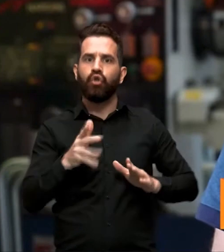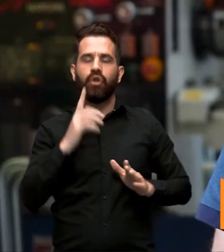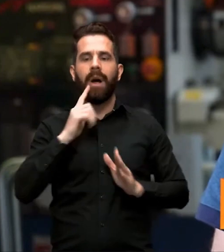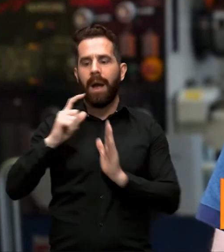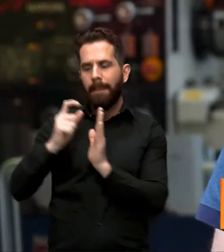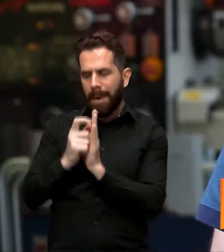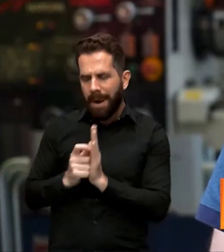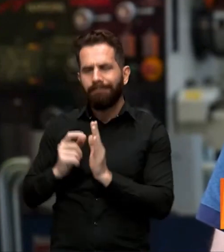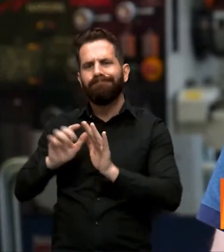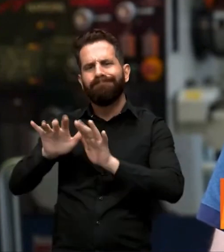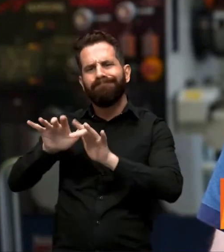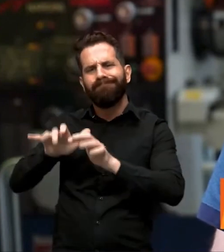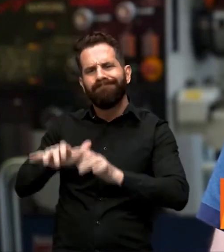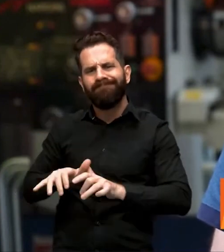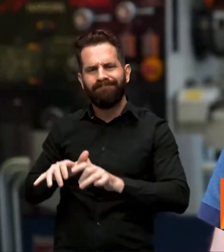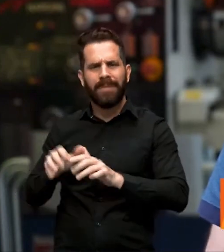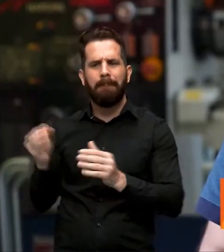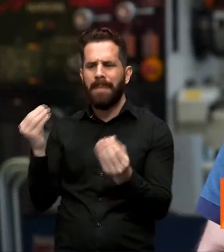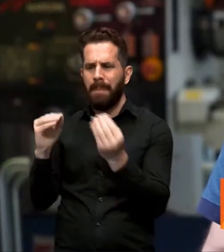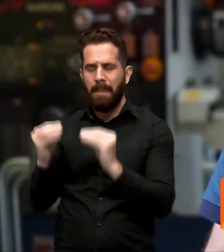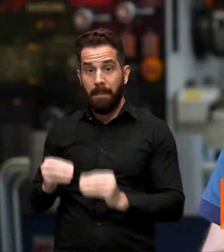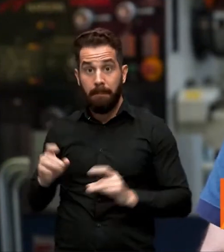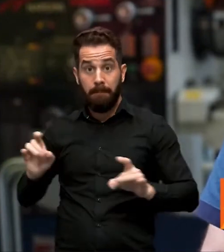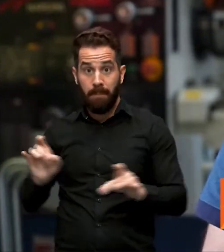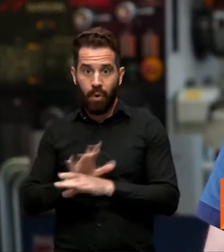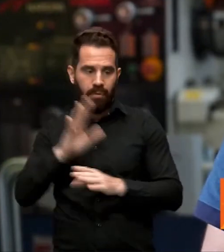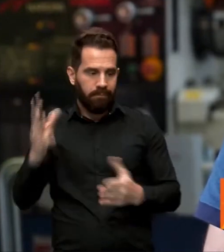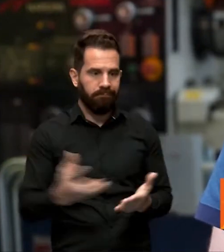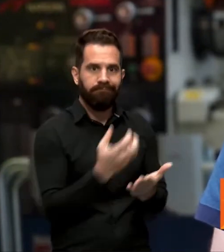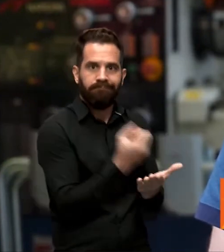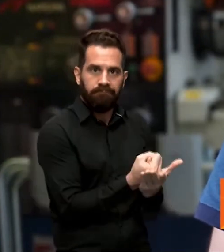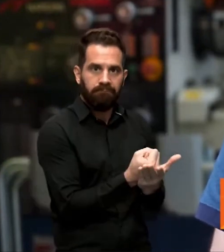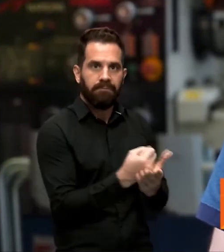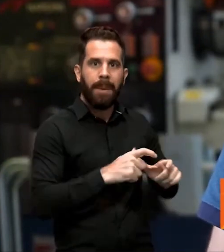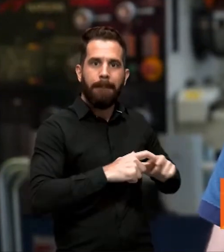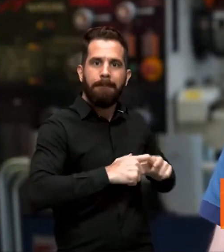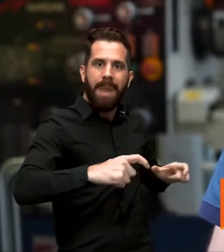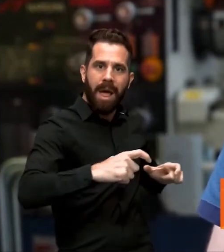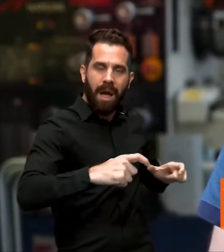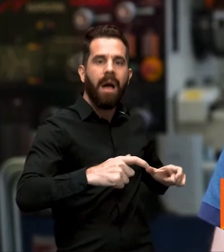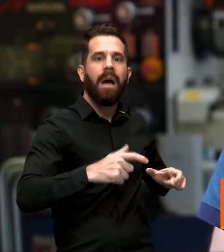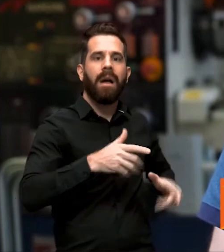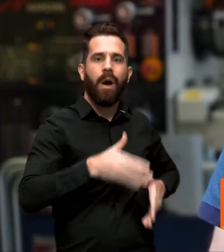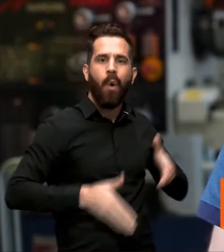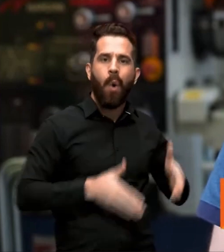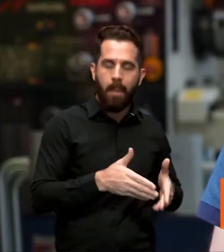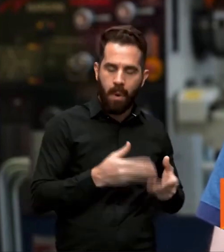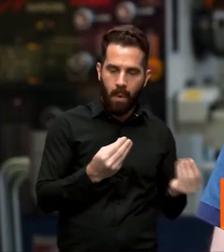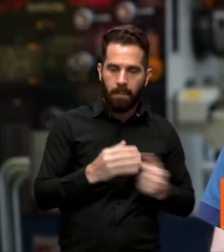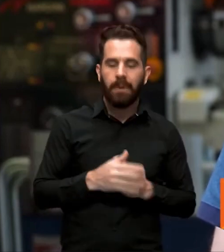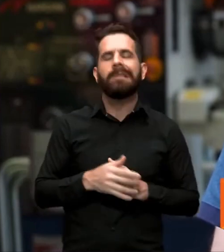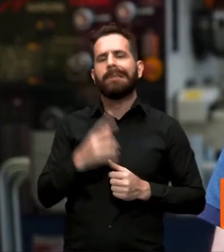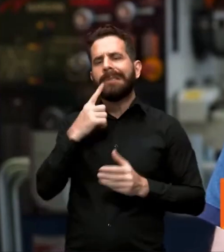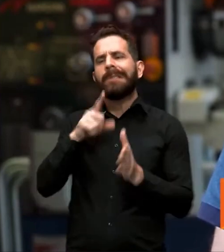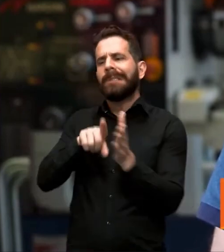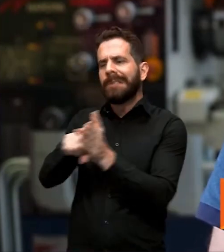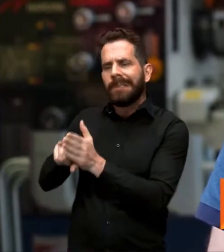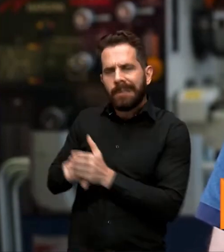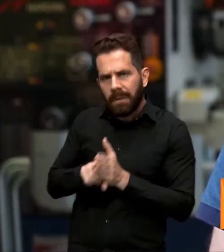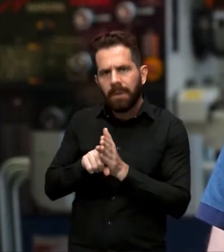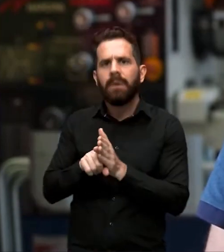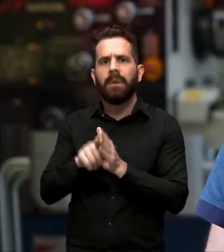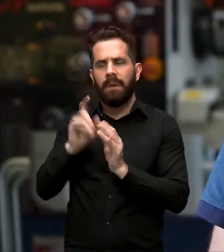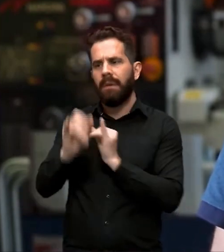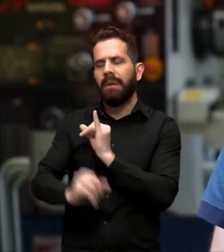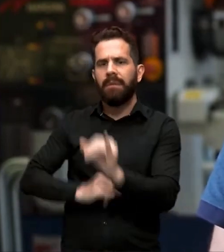foi muito baseada em documentação. A gente procurou na internet algumas comunidades open